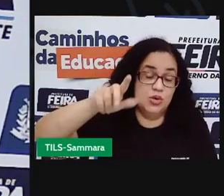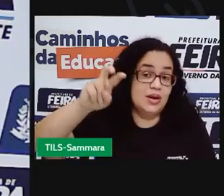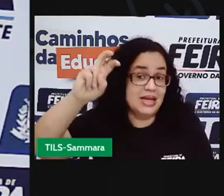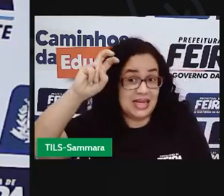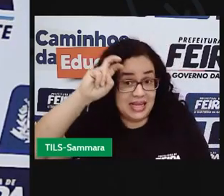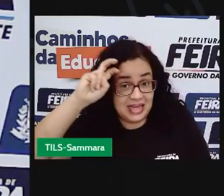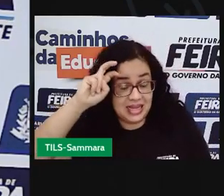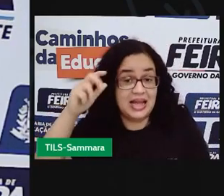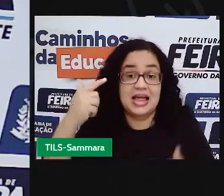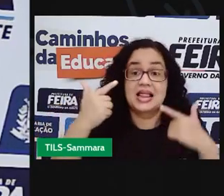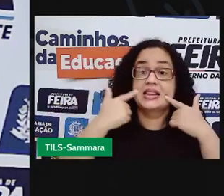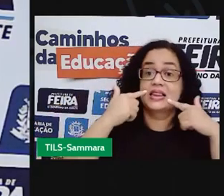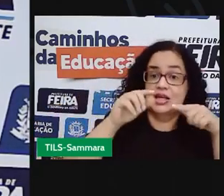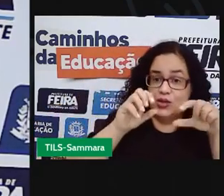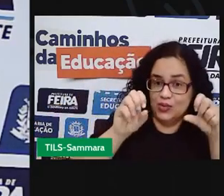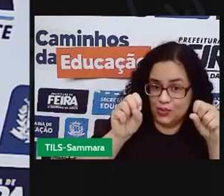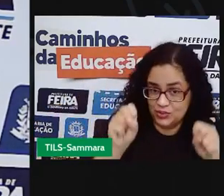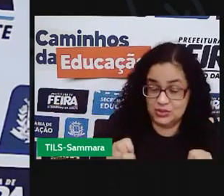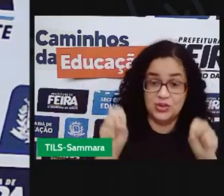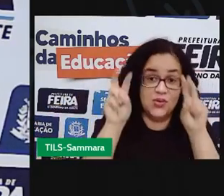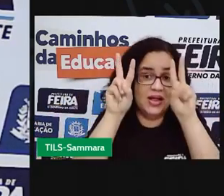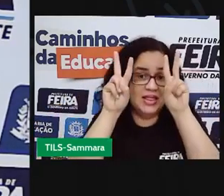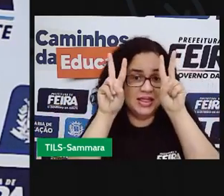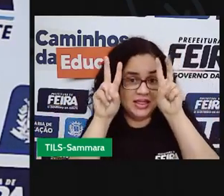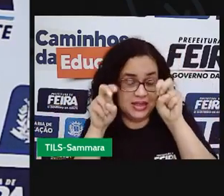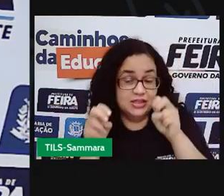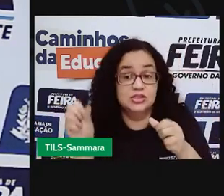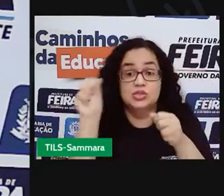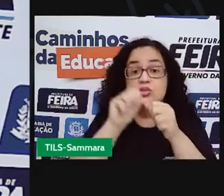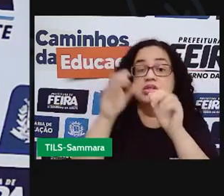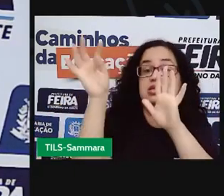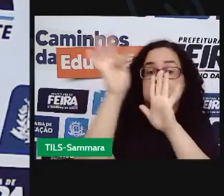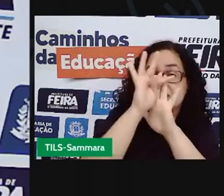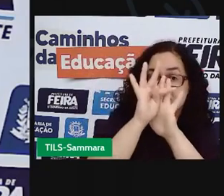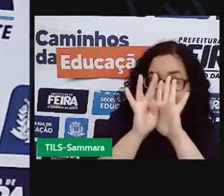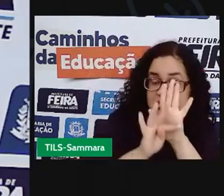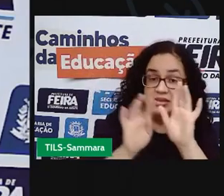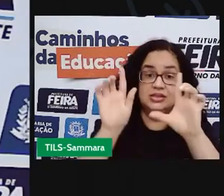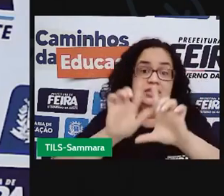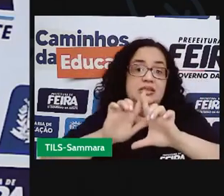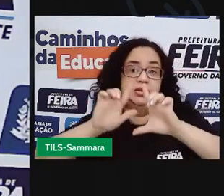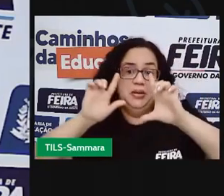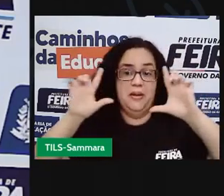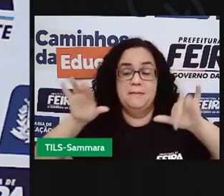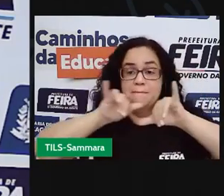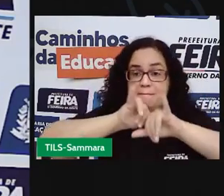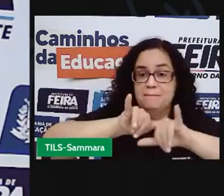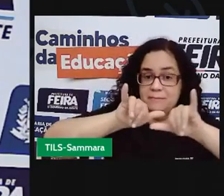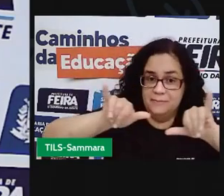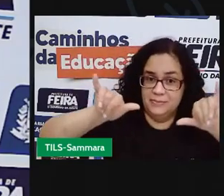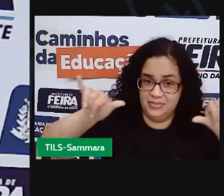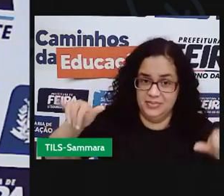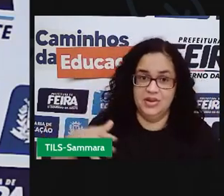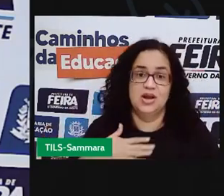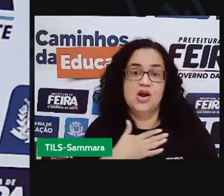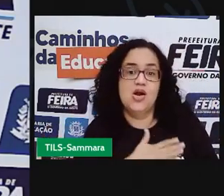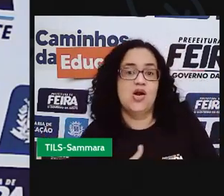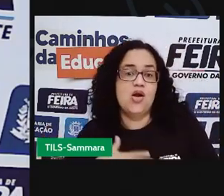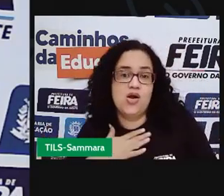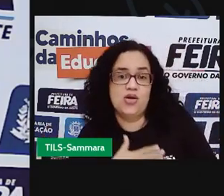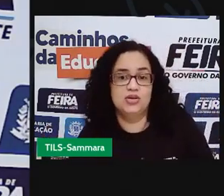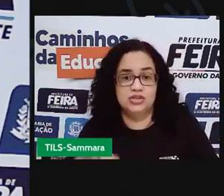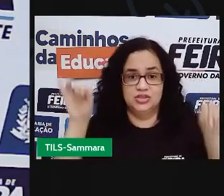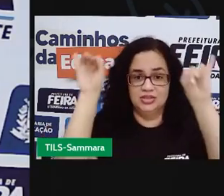A área linguagem e o tema é produção de texto, cartaz publicitário. Gostaram aí das